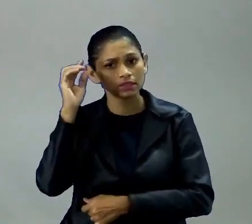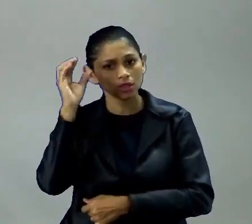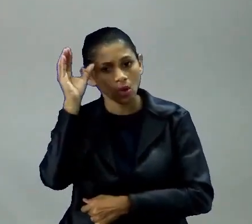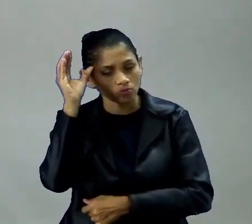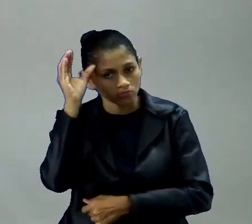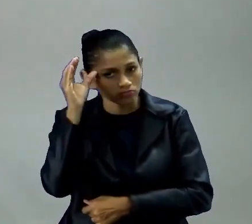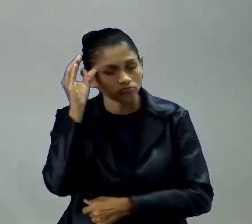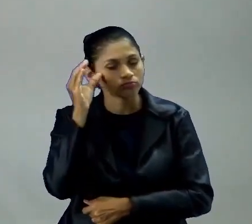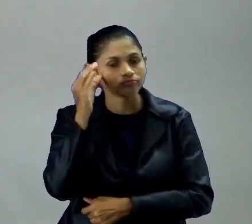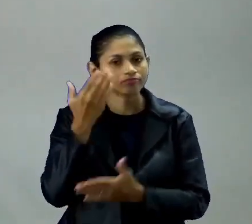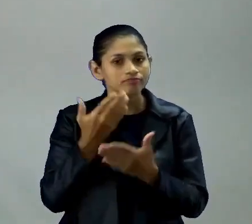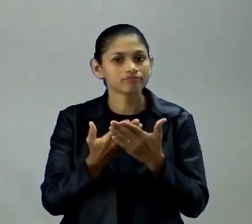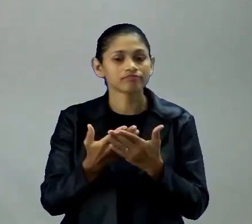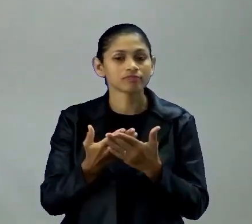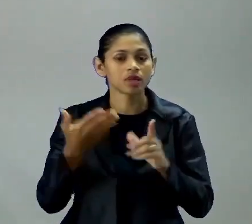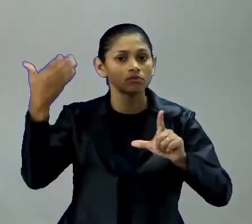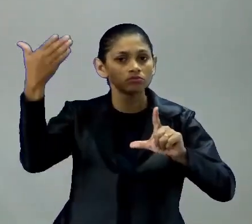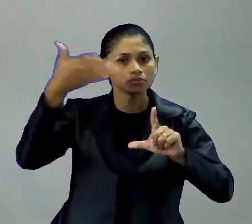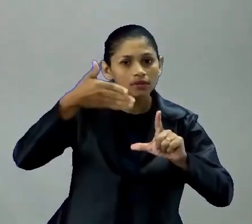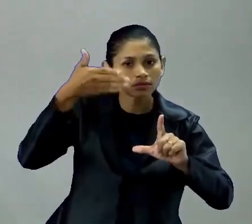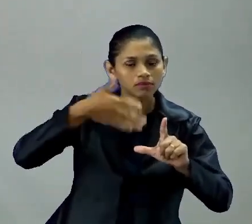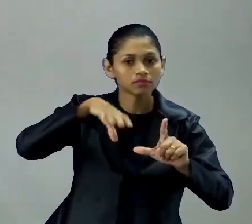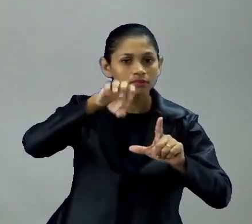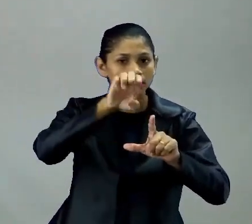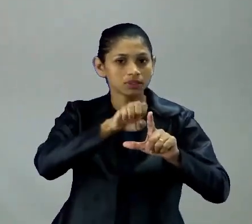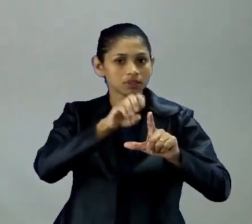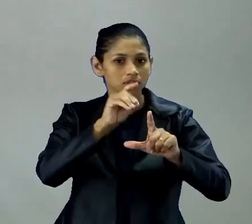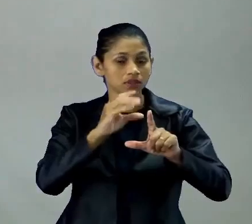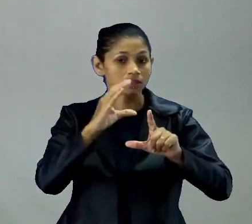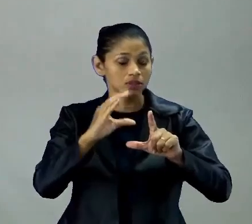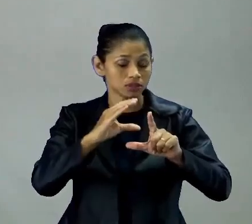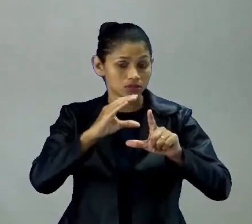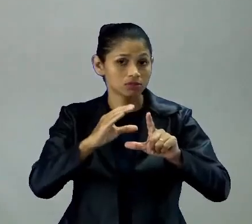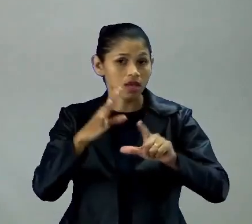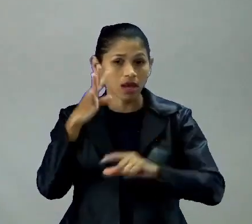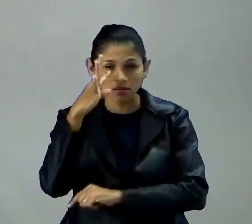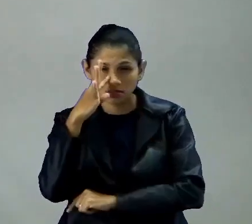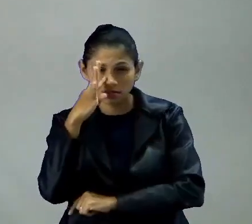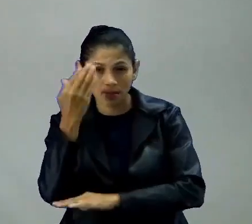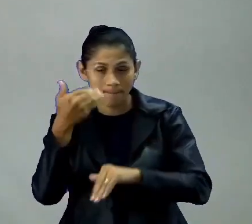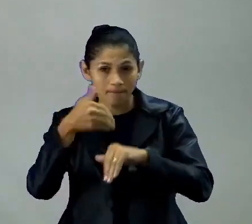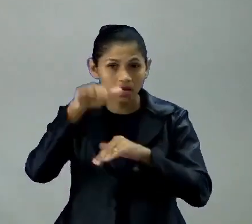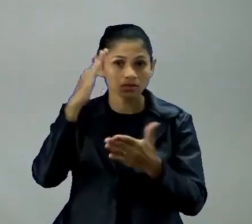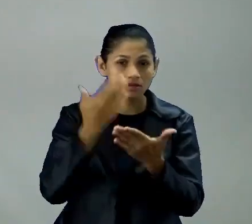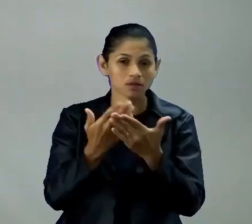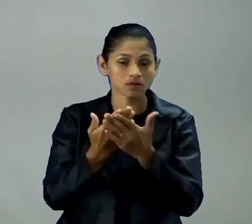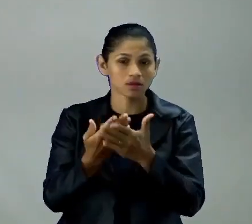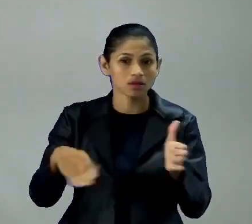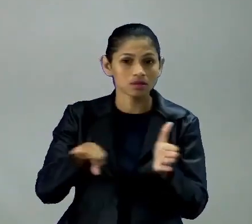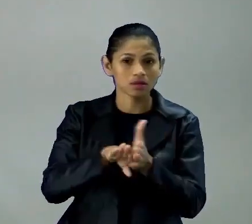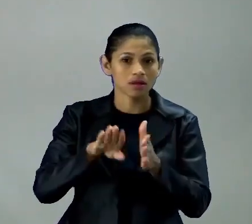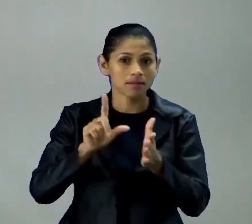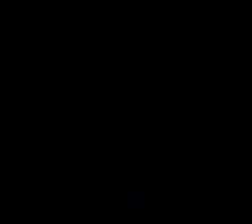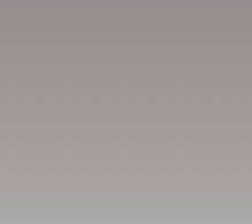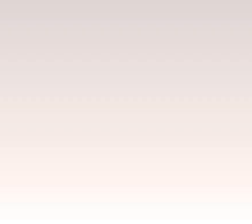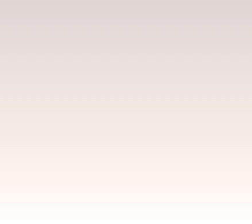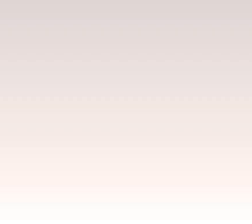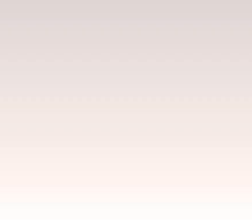pra mais aulas como esta, né, é só acessar a nossa plataforma Eduque e até a nossa próxima aula.